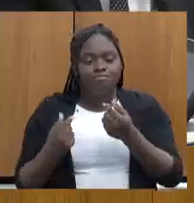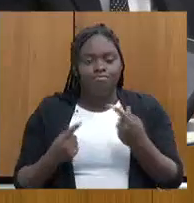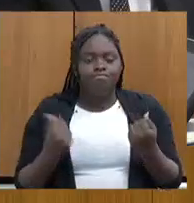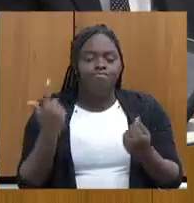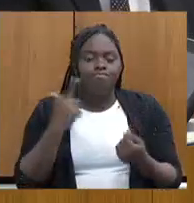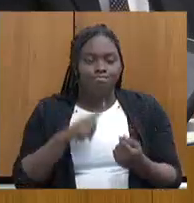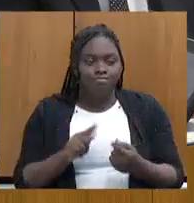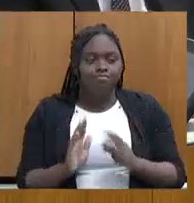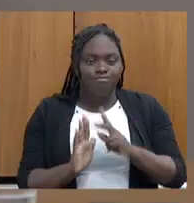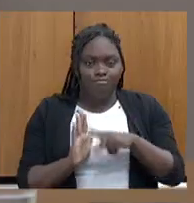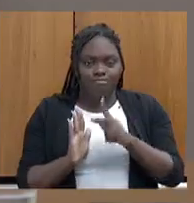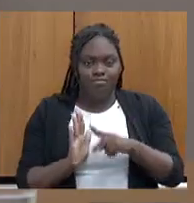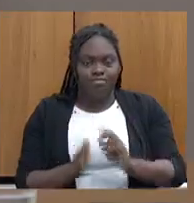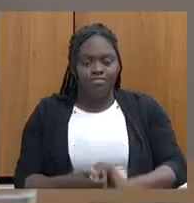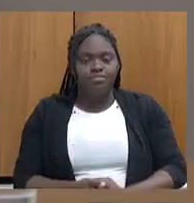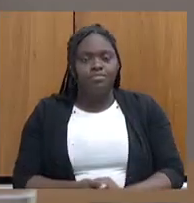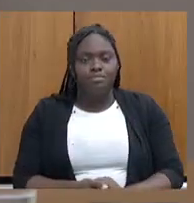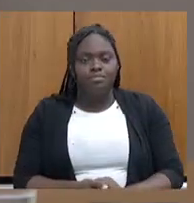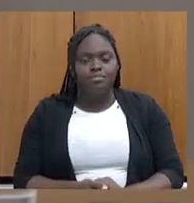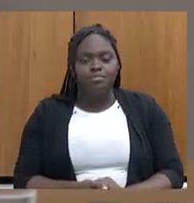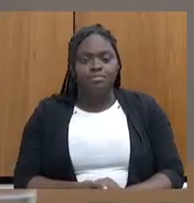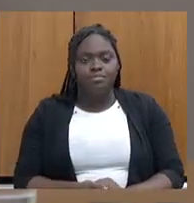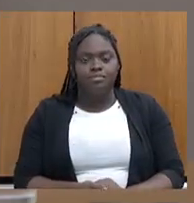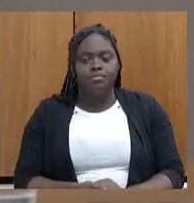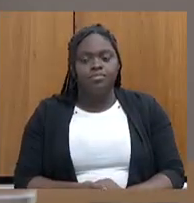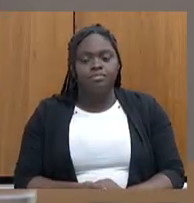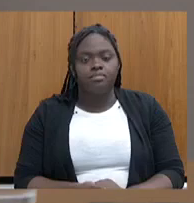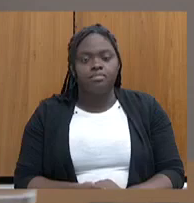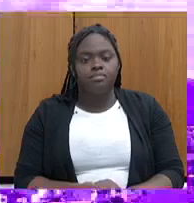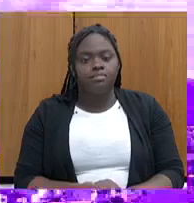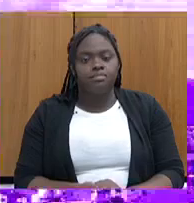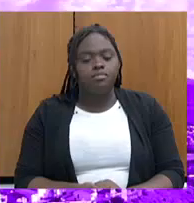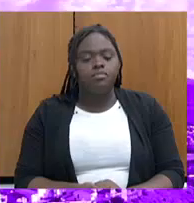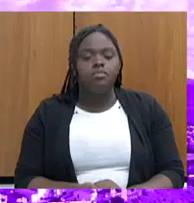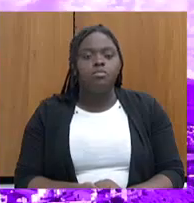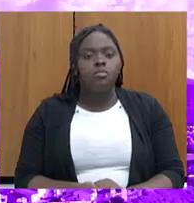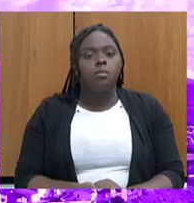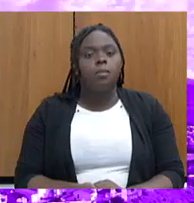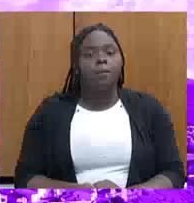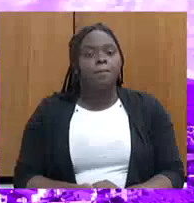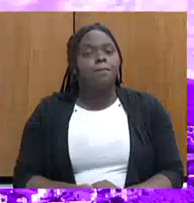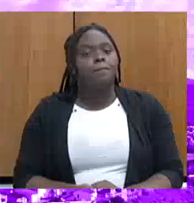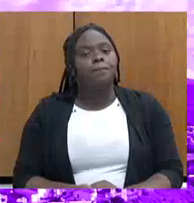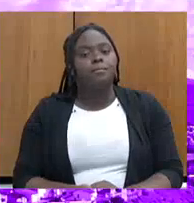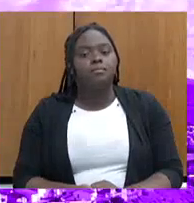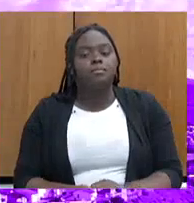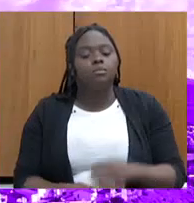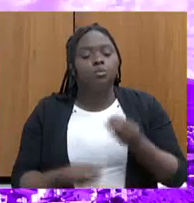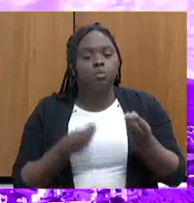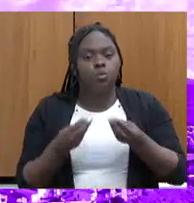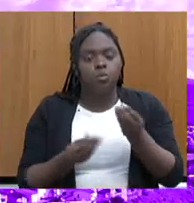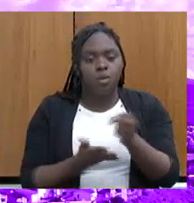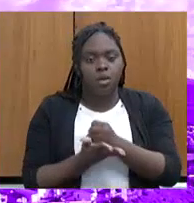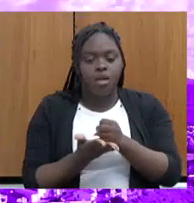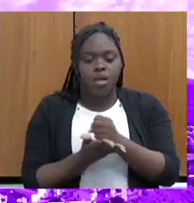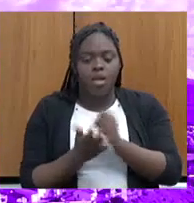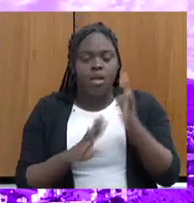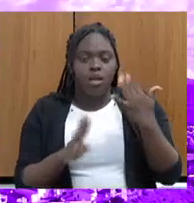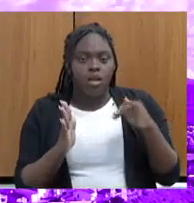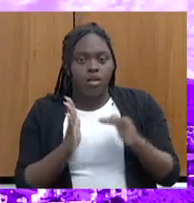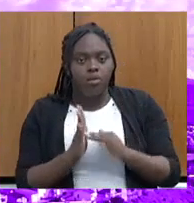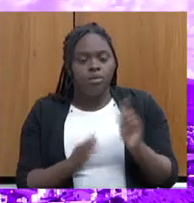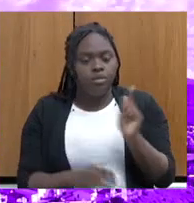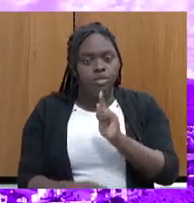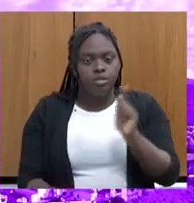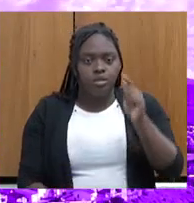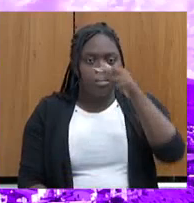esse é o projeto. Por favor. E aí, como a base de tudo é a gestão municipal, nós chegamos no